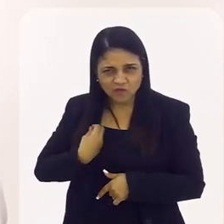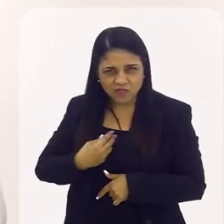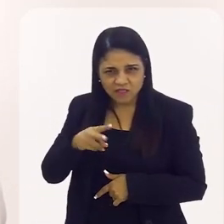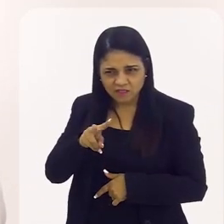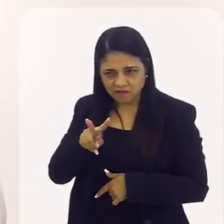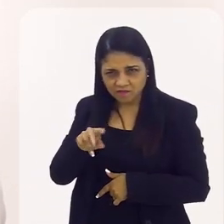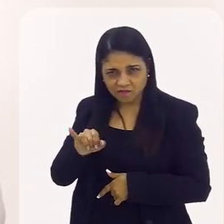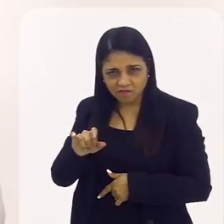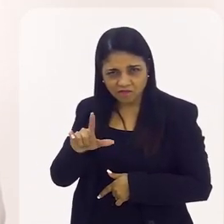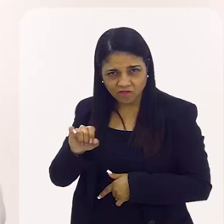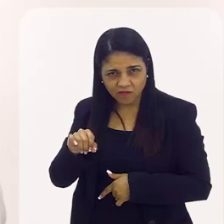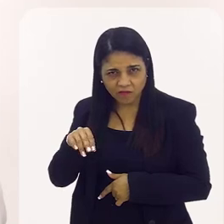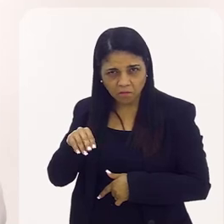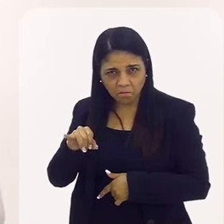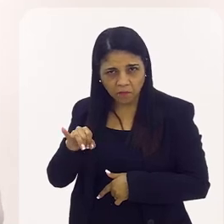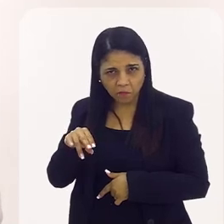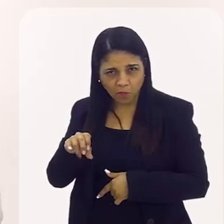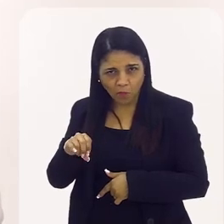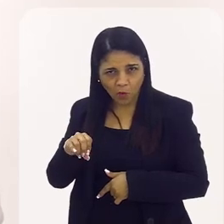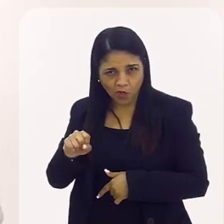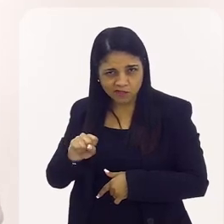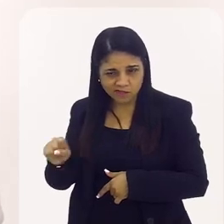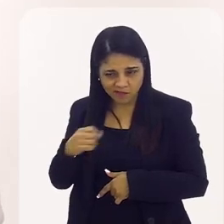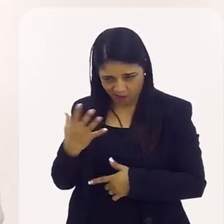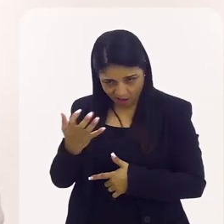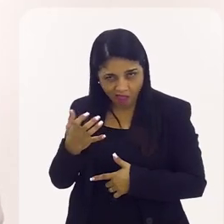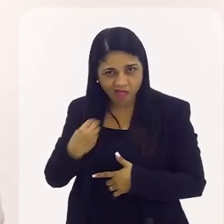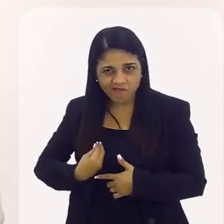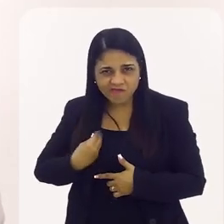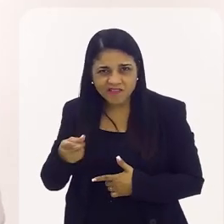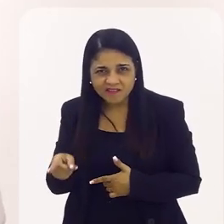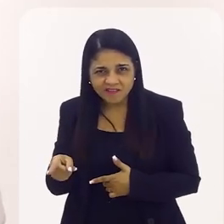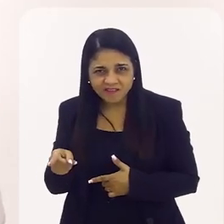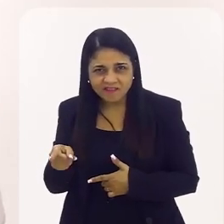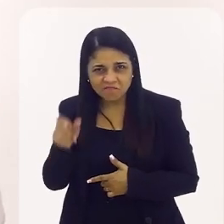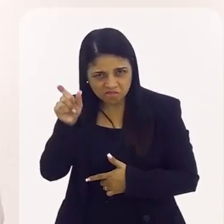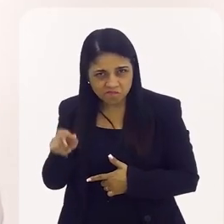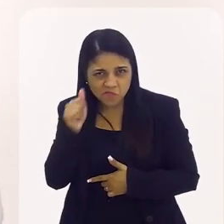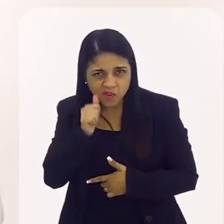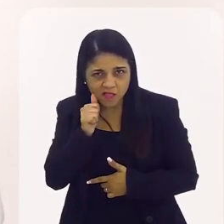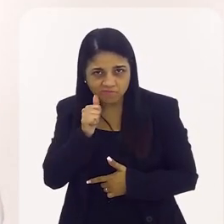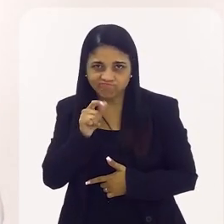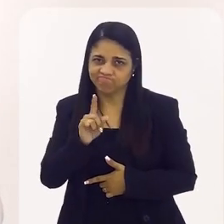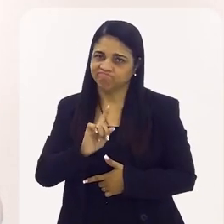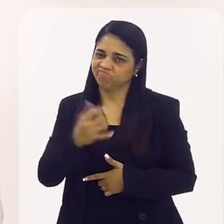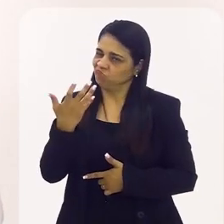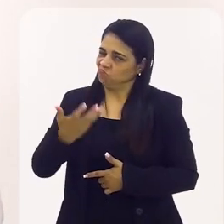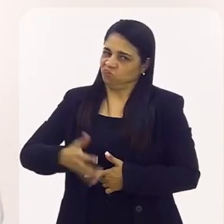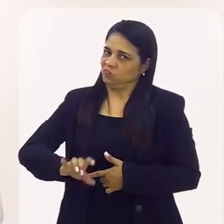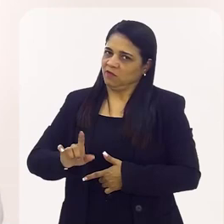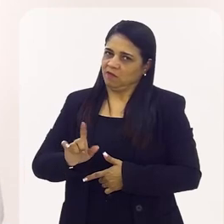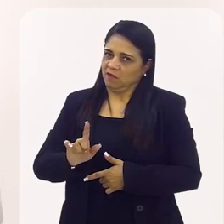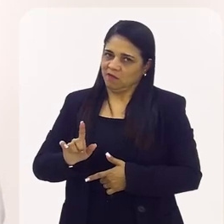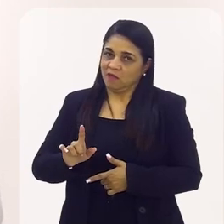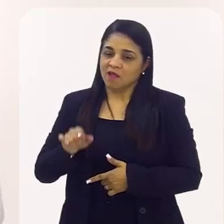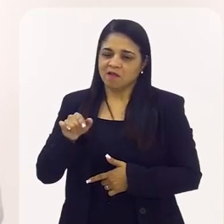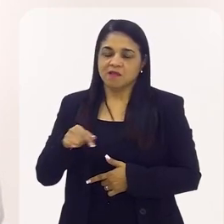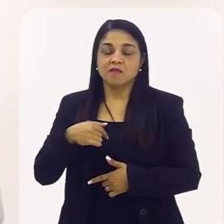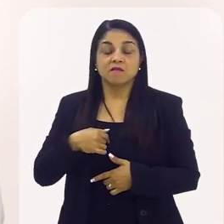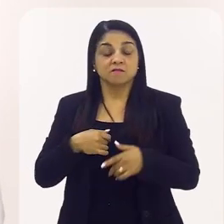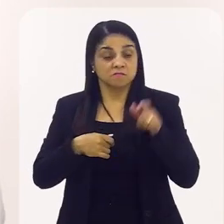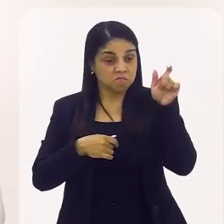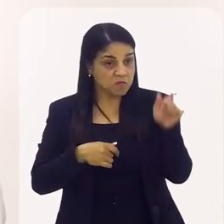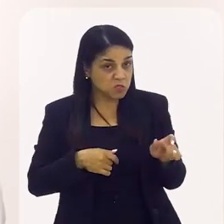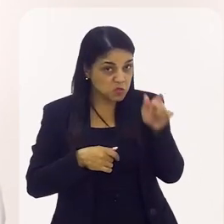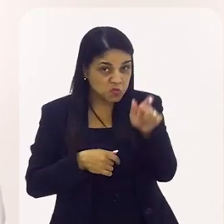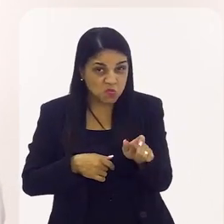difícil, que vocês não imaginam. Ninguém está ali porque quer. Infelizmente, eles acham que ali é